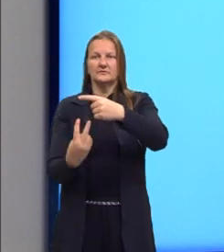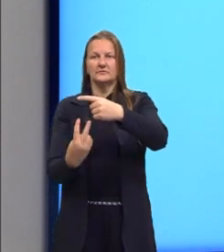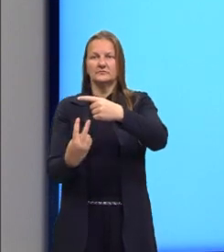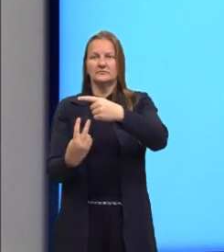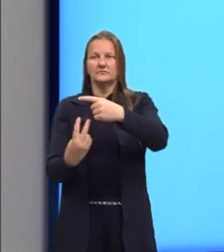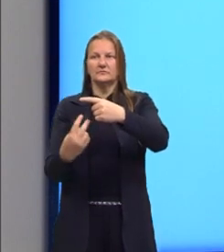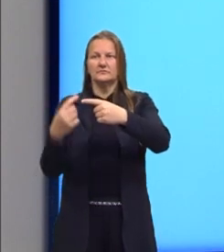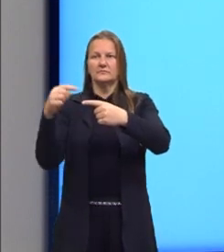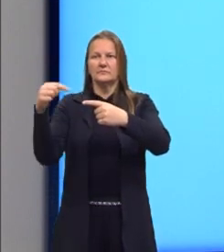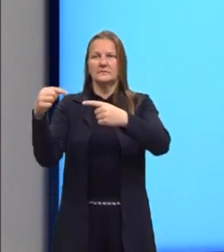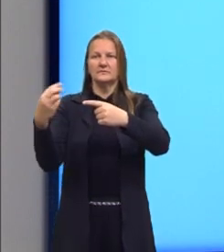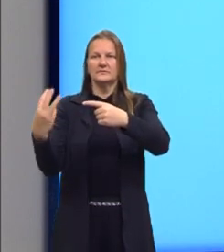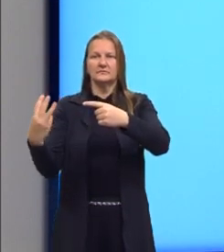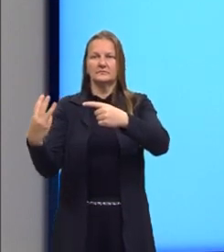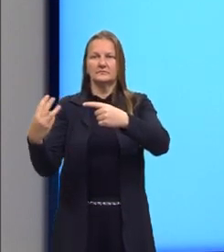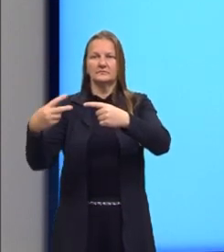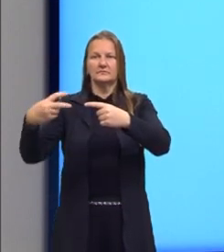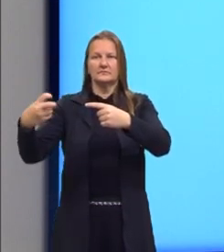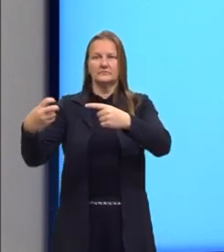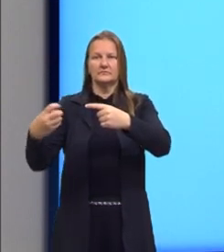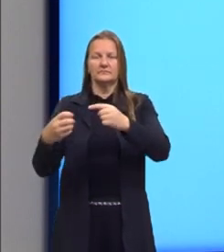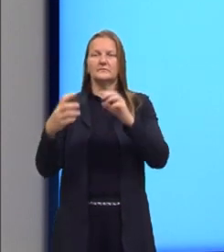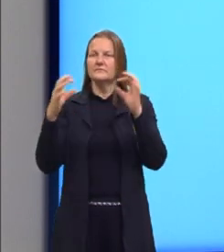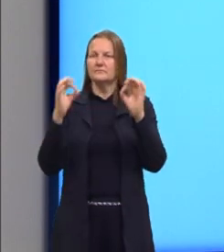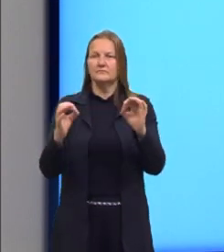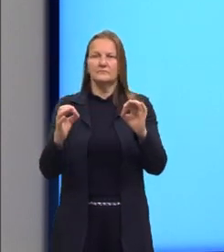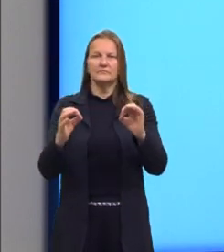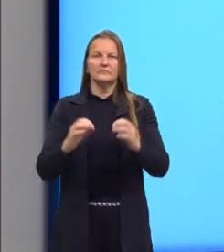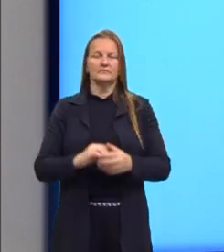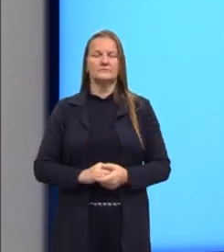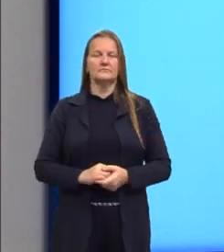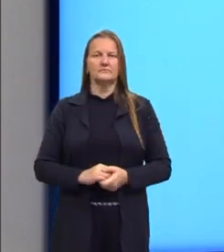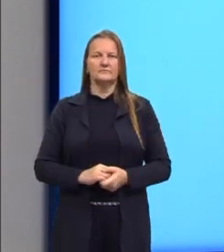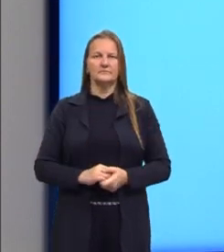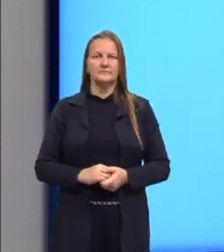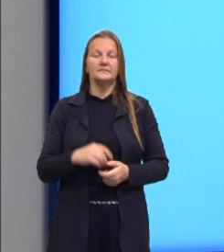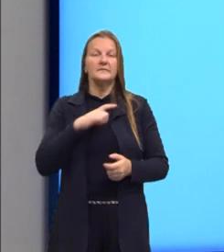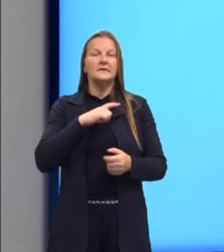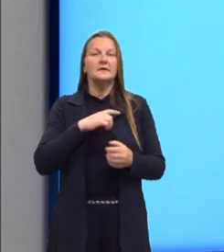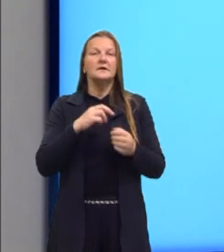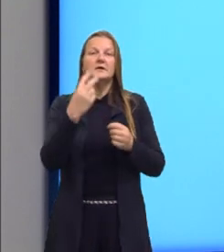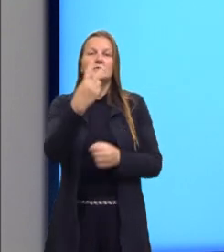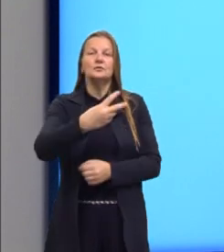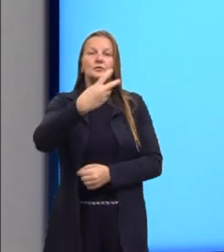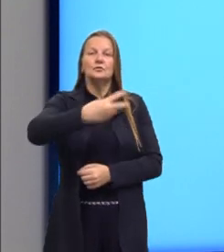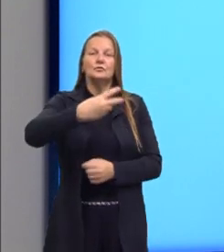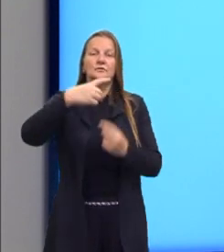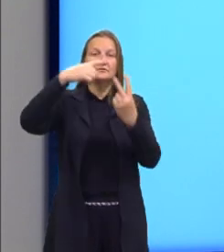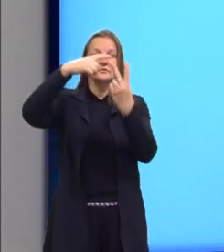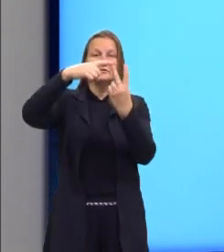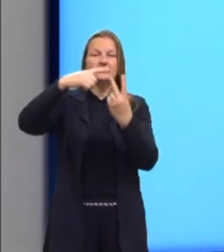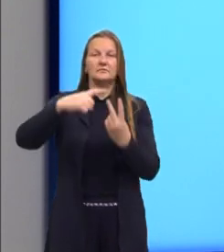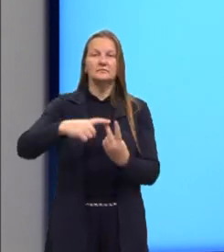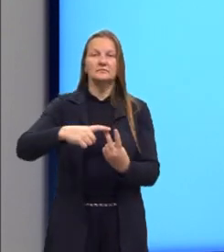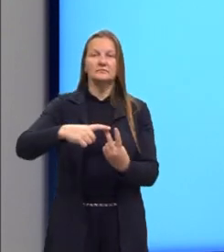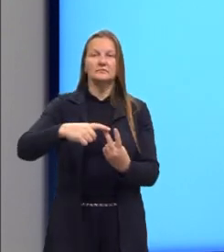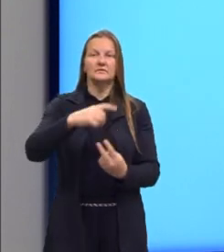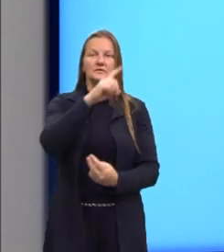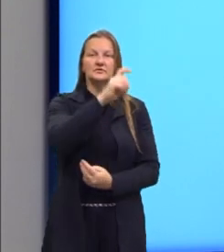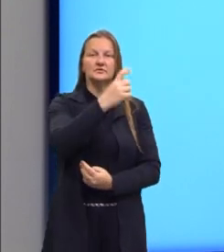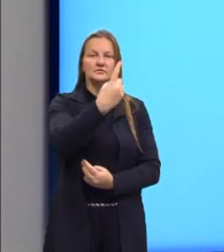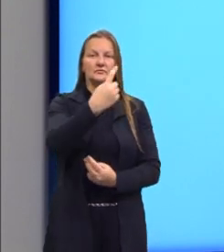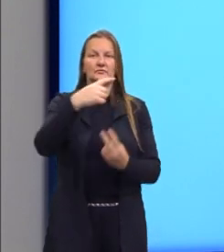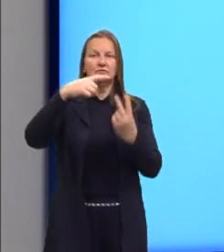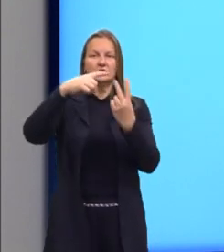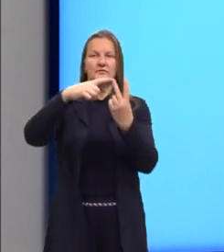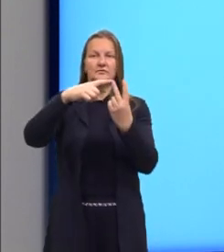é menos 3, também é uma divisão exata. Aqui nós temos, então, as nossas duas raízes. x1 igual a 1